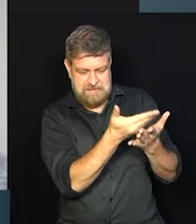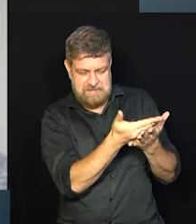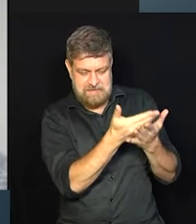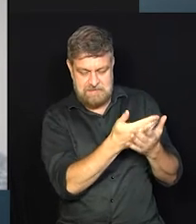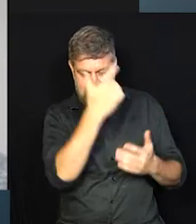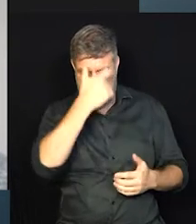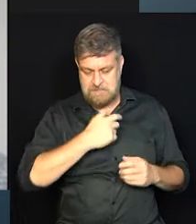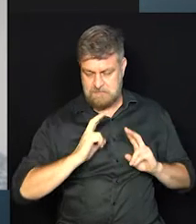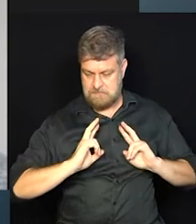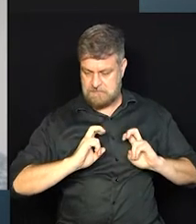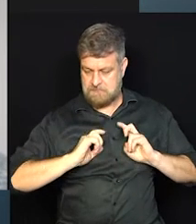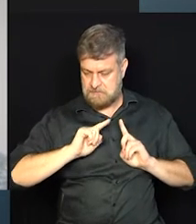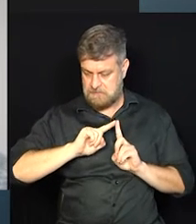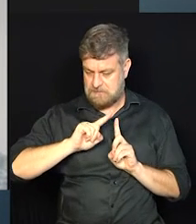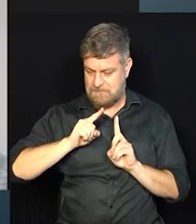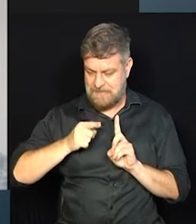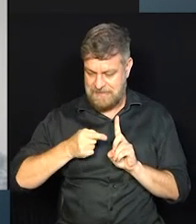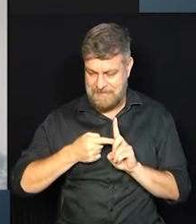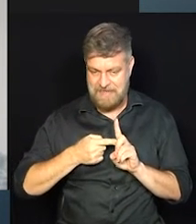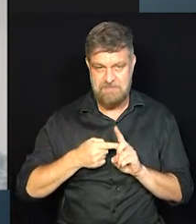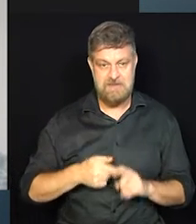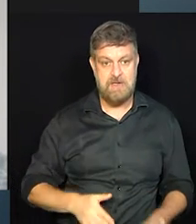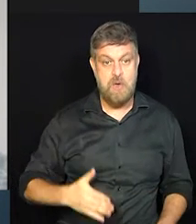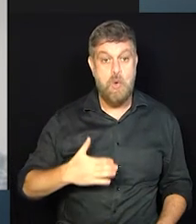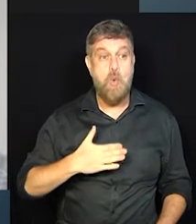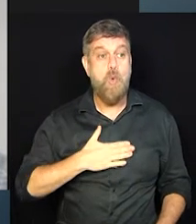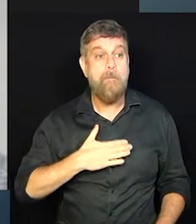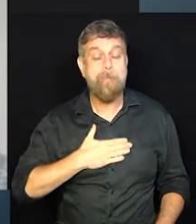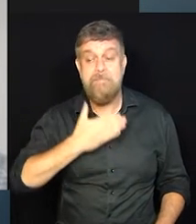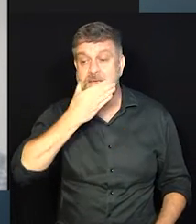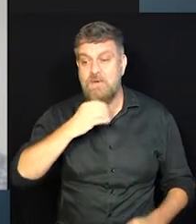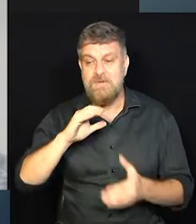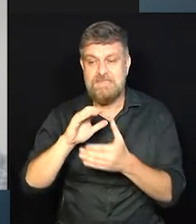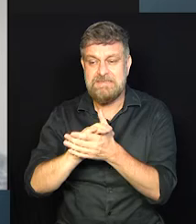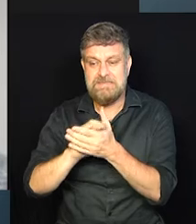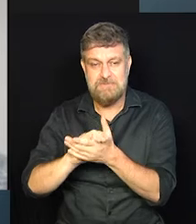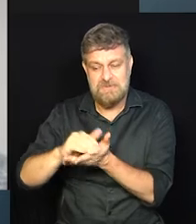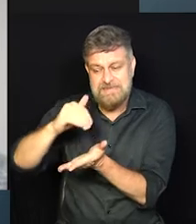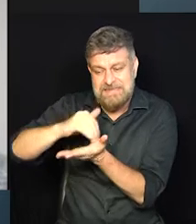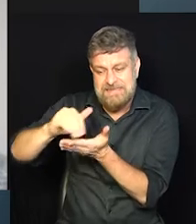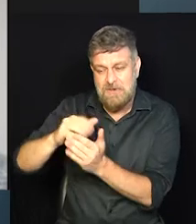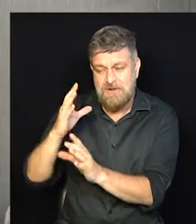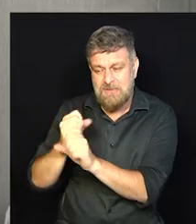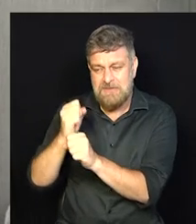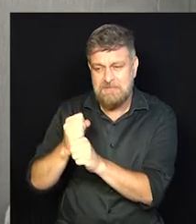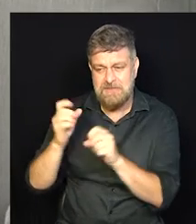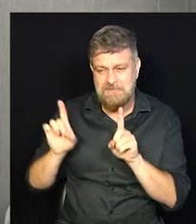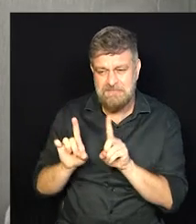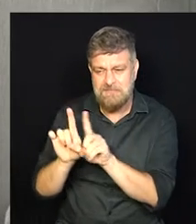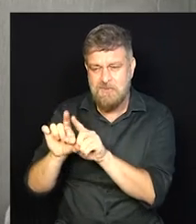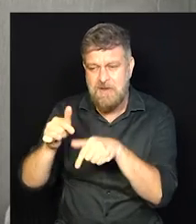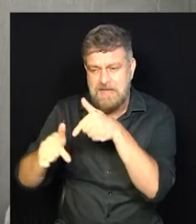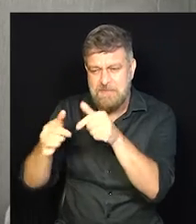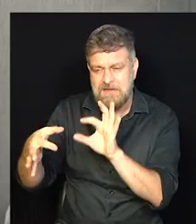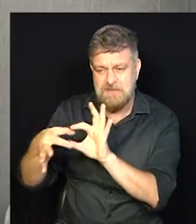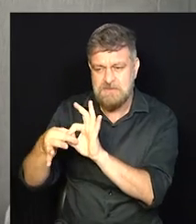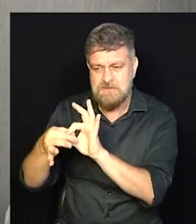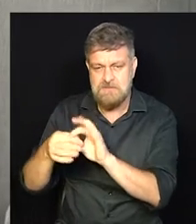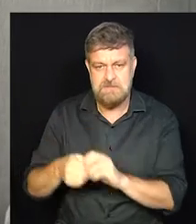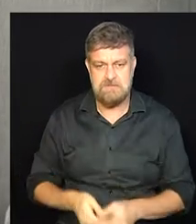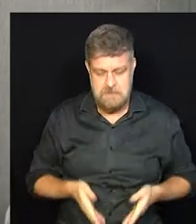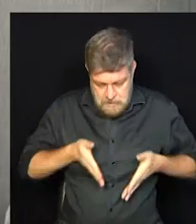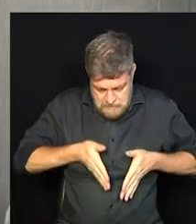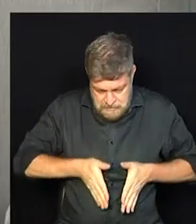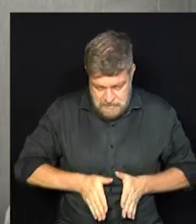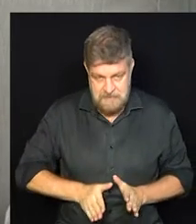eu me vi ali grávida, trabalhava com o meu marido no escritório de contabilidade e falei, bom, vou ter um neném que vou fazer. O neném nasceu,